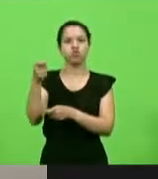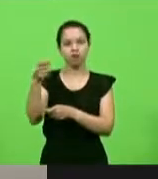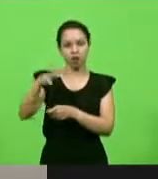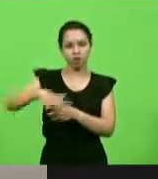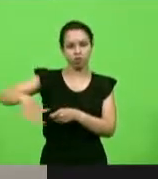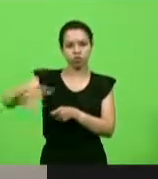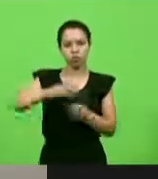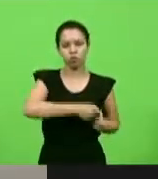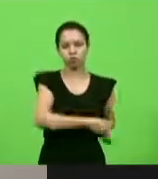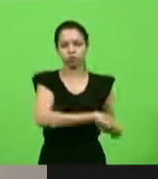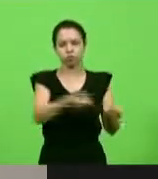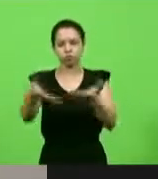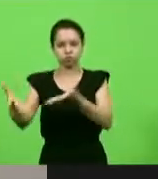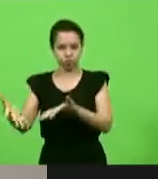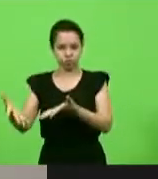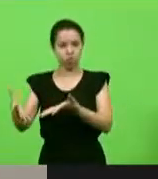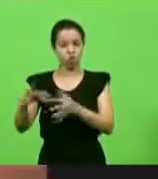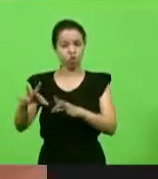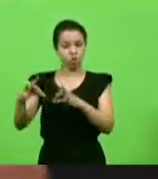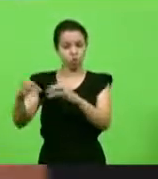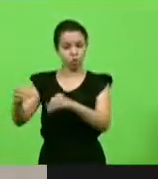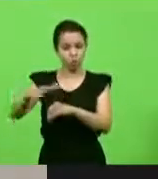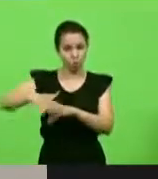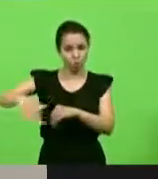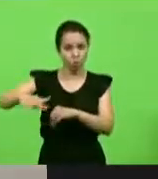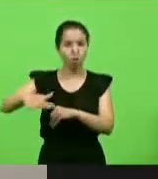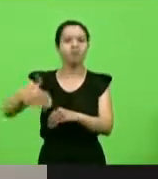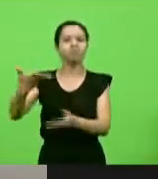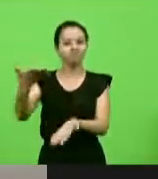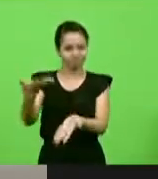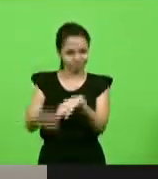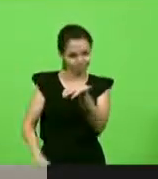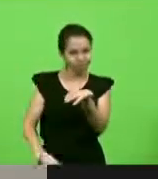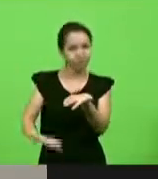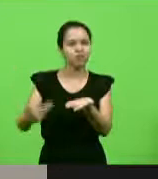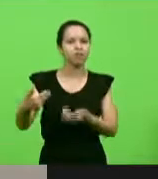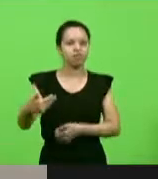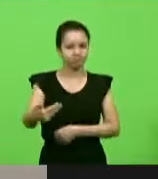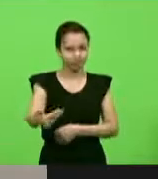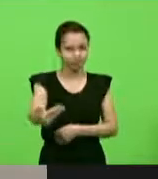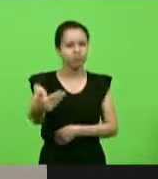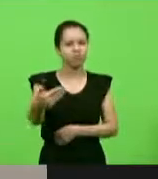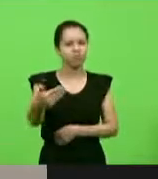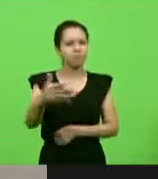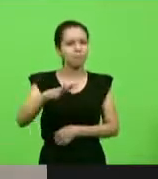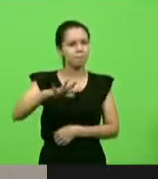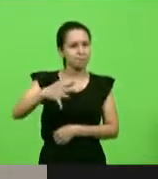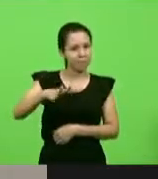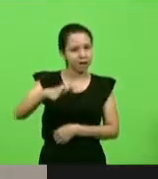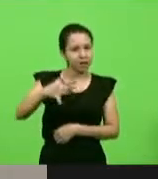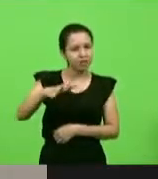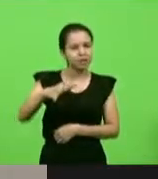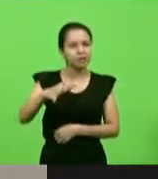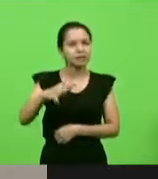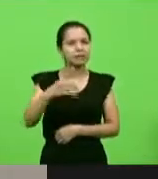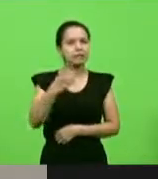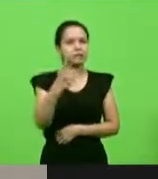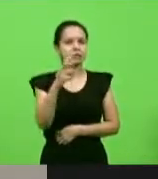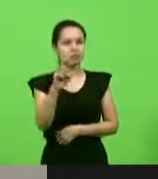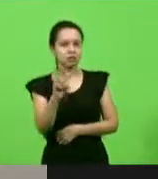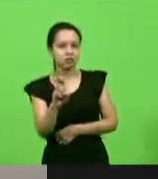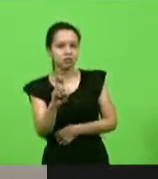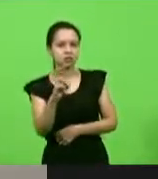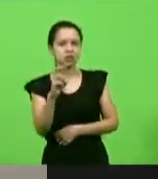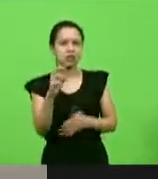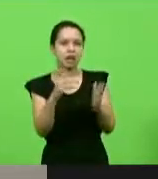vai perder, e essas são as estimativas, cerca de 15% a 20